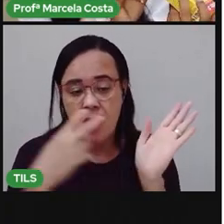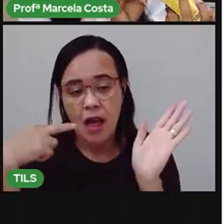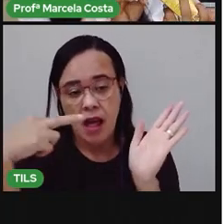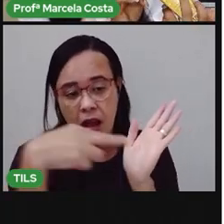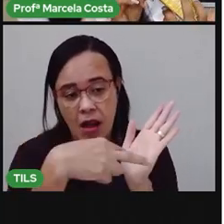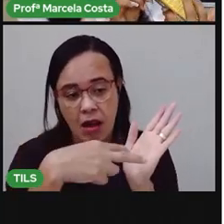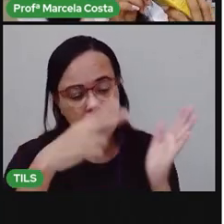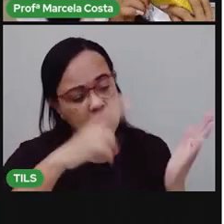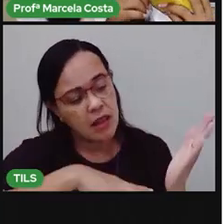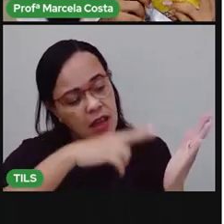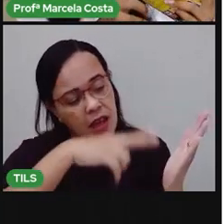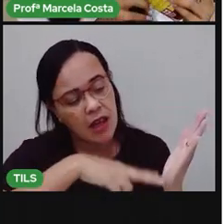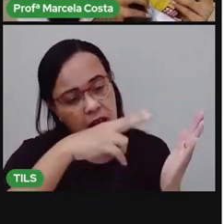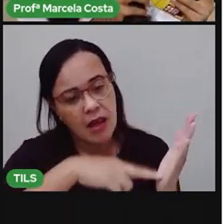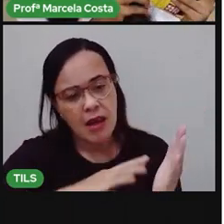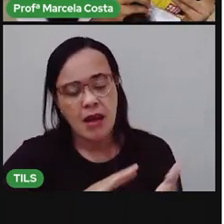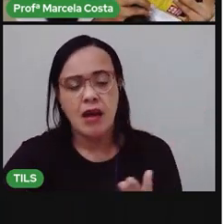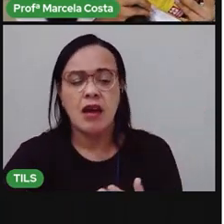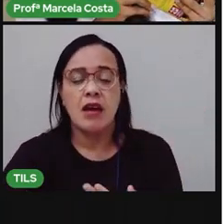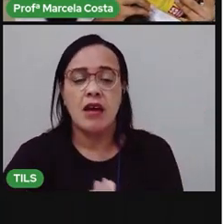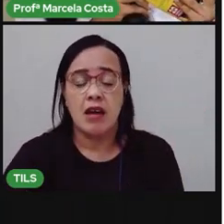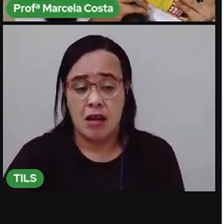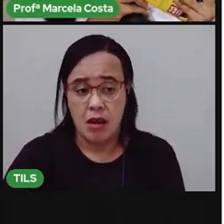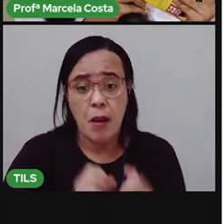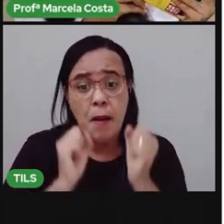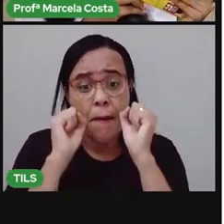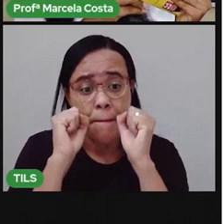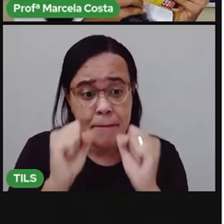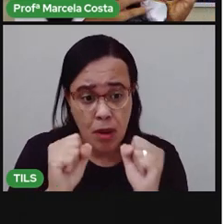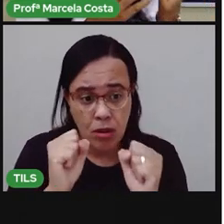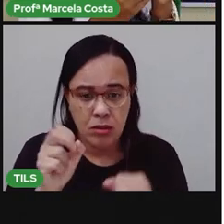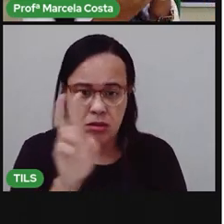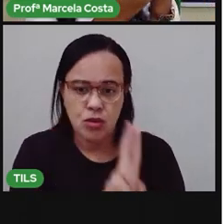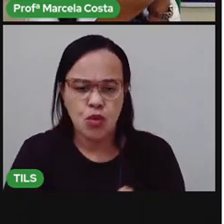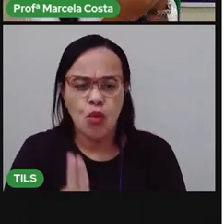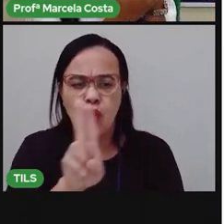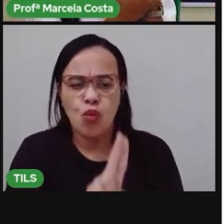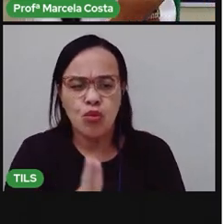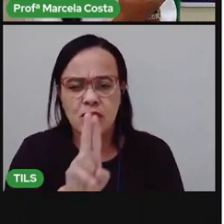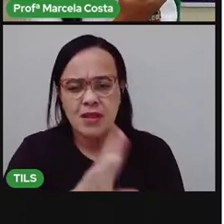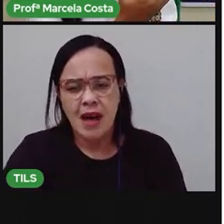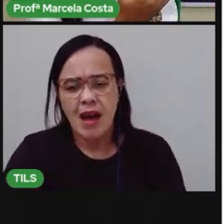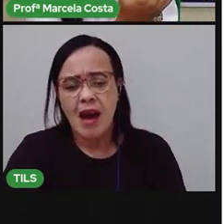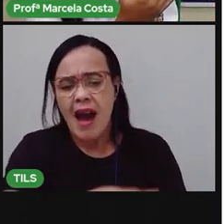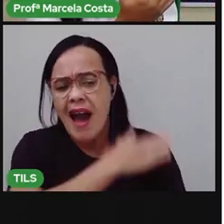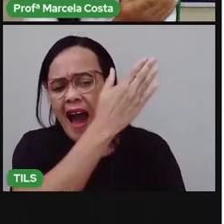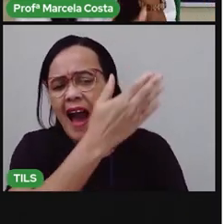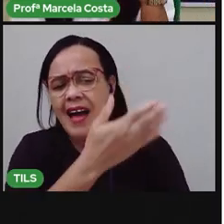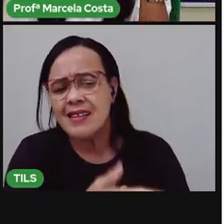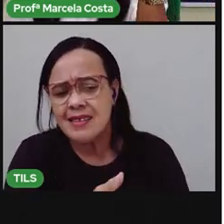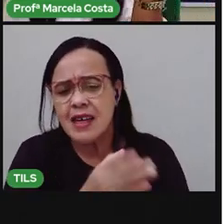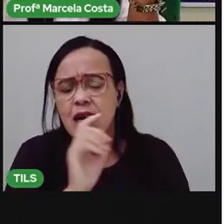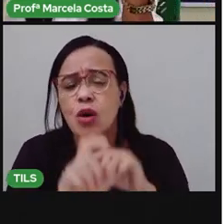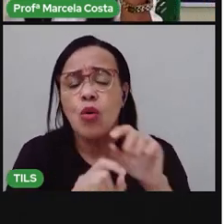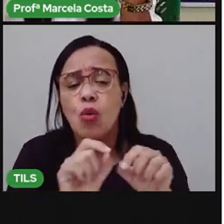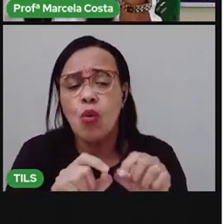válido até, e aqui tem a data, 26 de 1 de 2023.